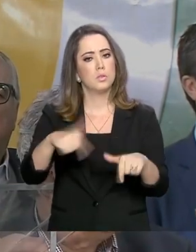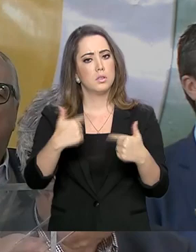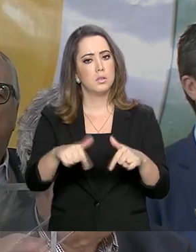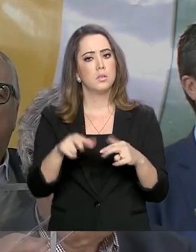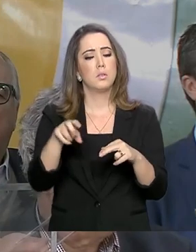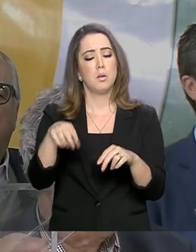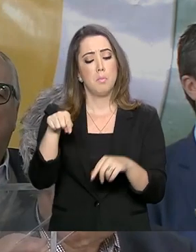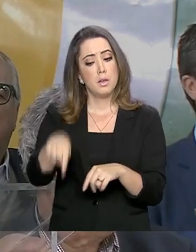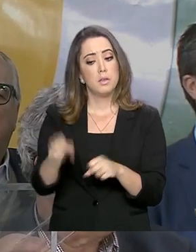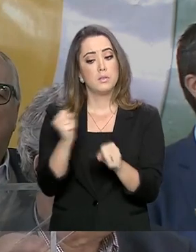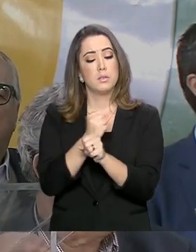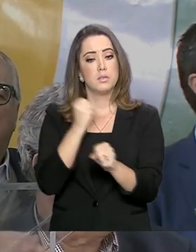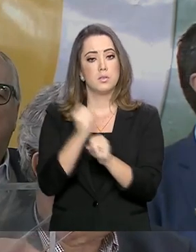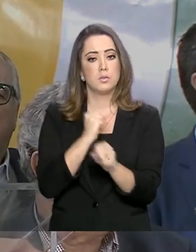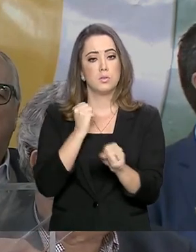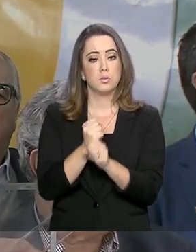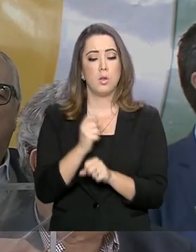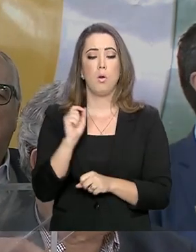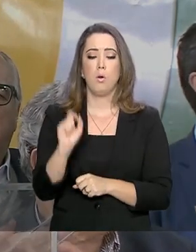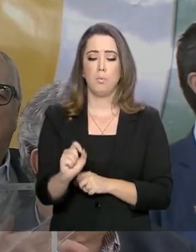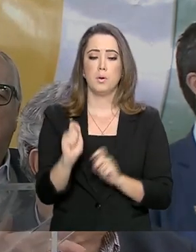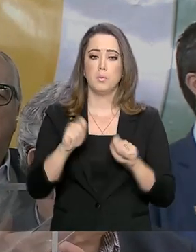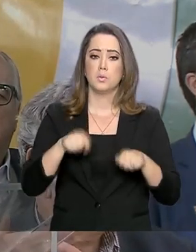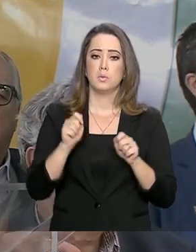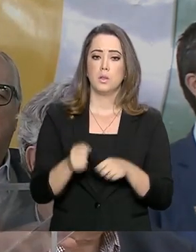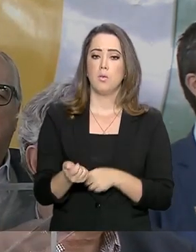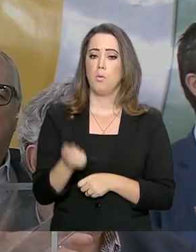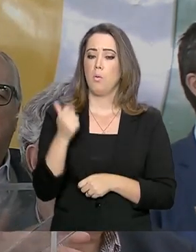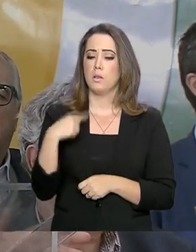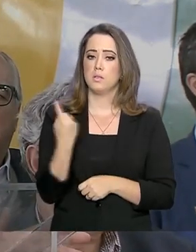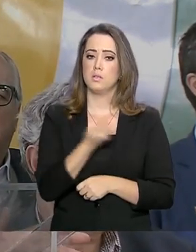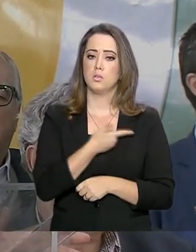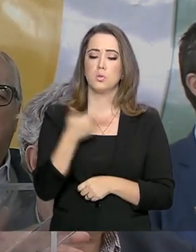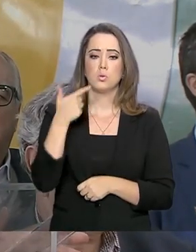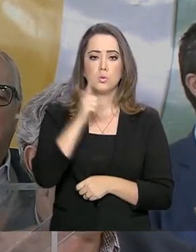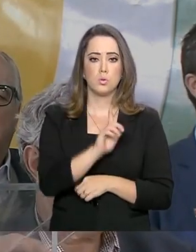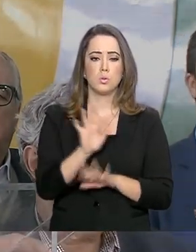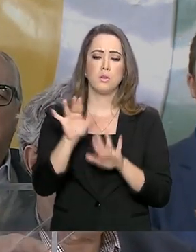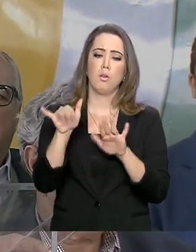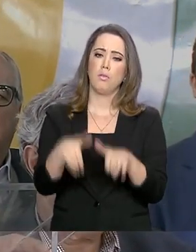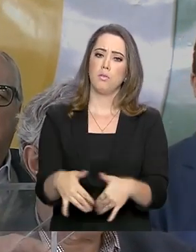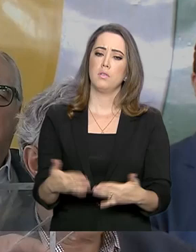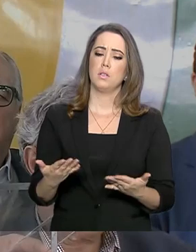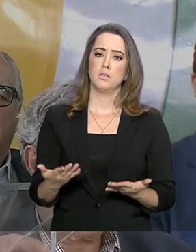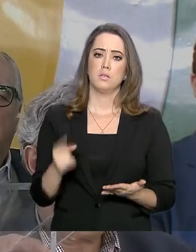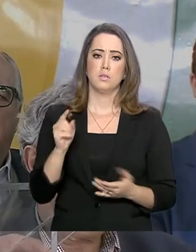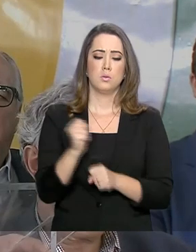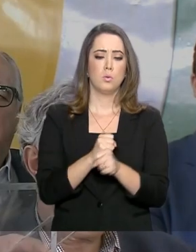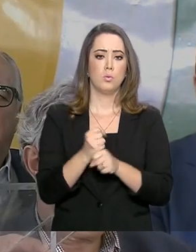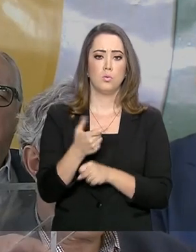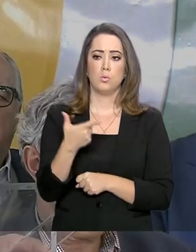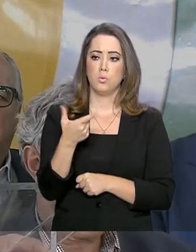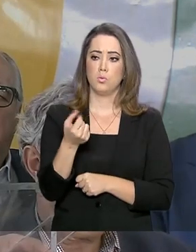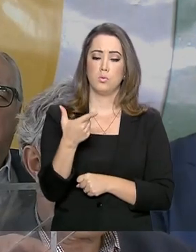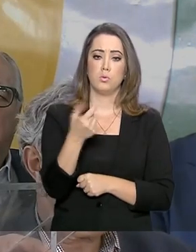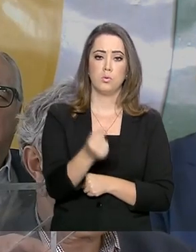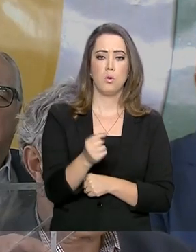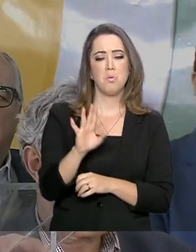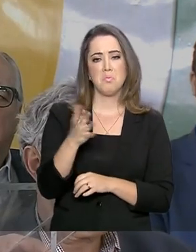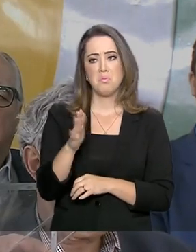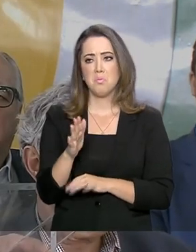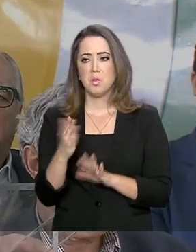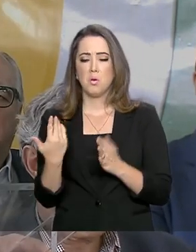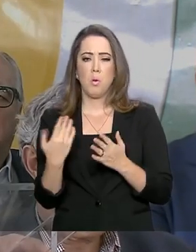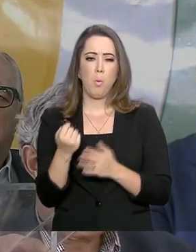nessa obra de maneira que praticamente a gente conclua ela no ano de 2020, faltando alguma